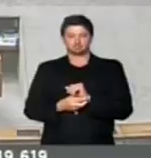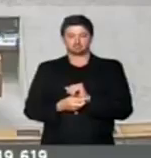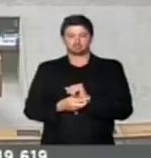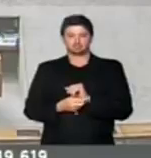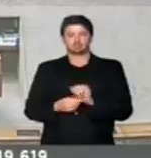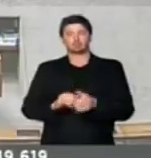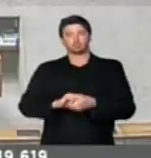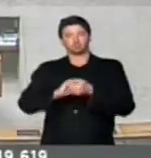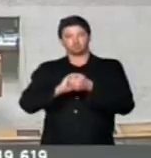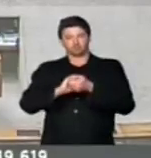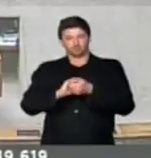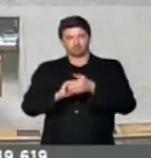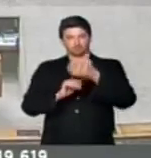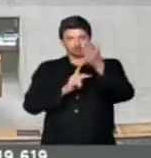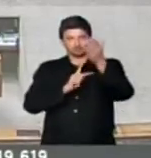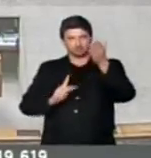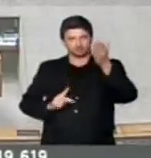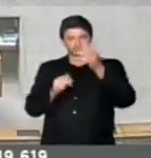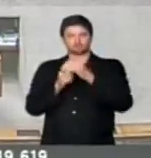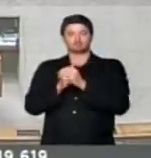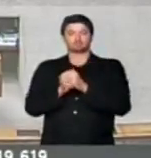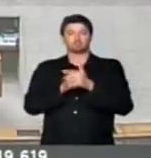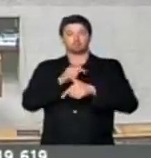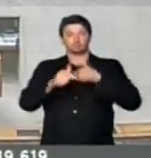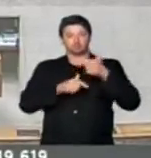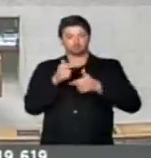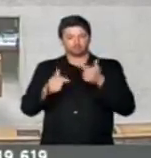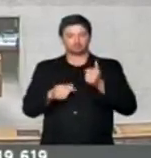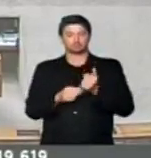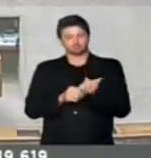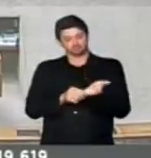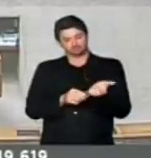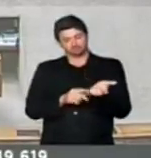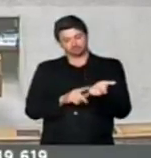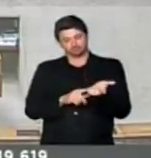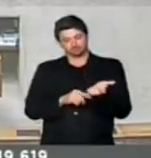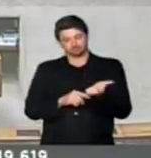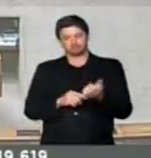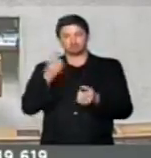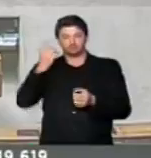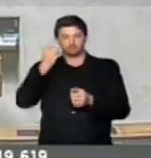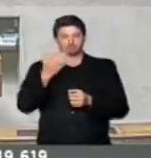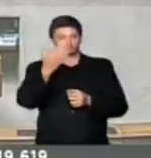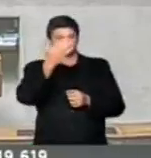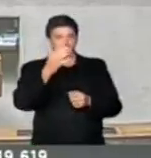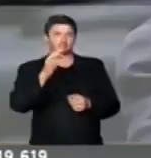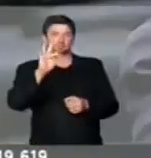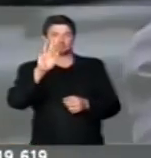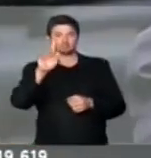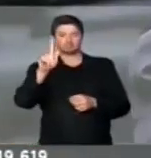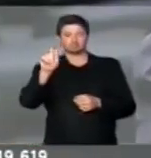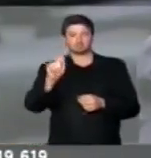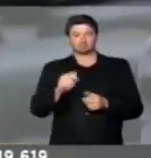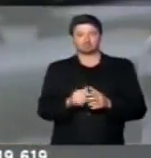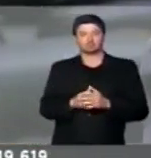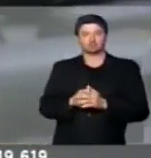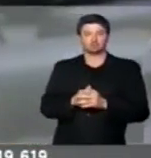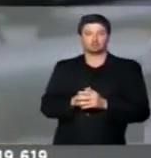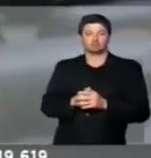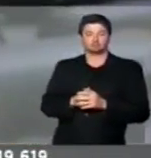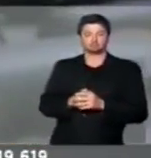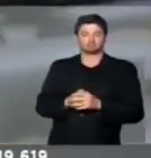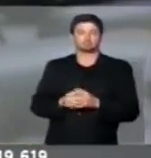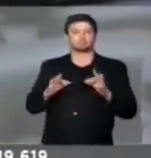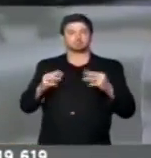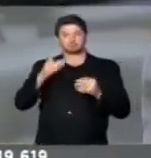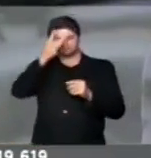Cumprimentar o senhor presidente dos trabalhos Cumprimentar o deputado Alberto Fraga e